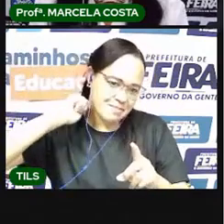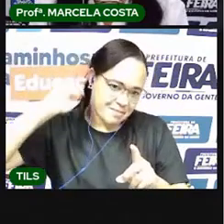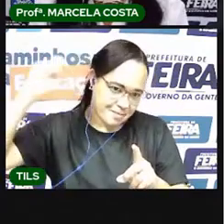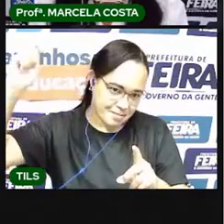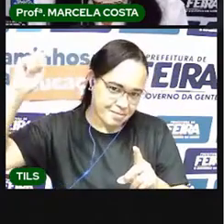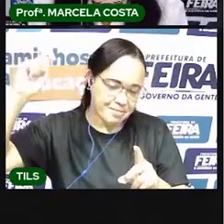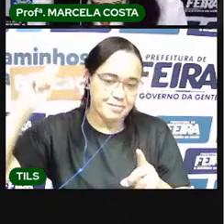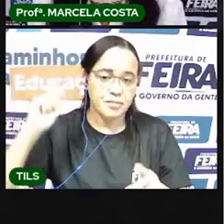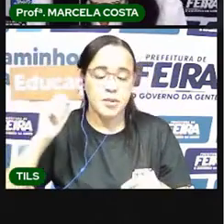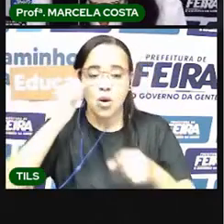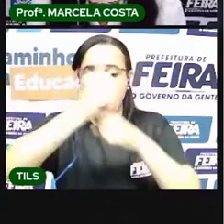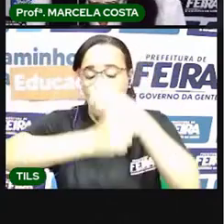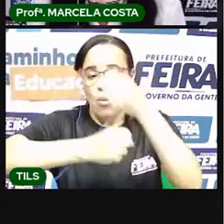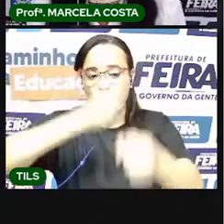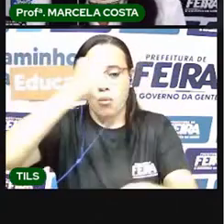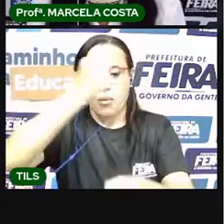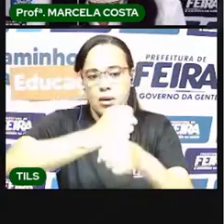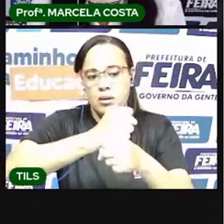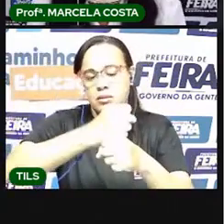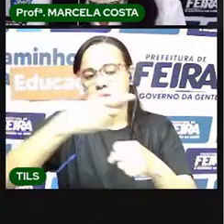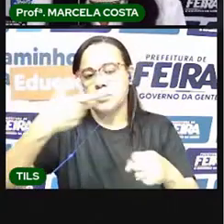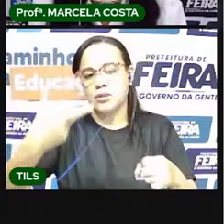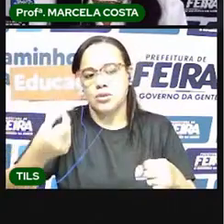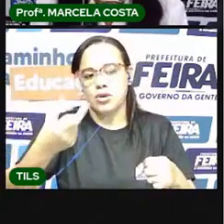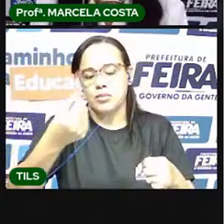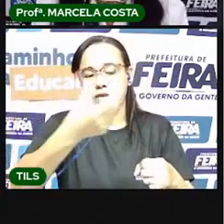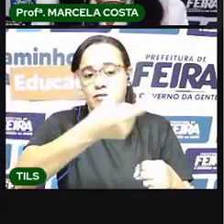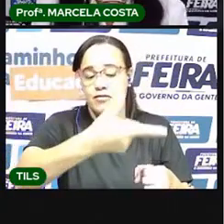E o ano é o ano 2021